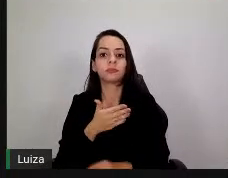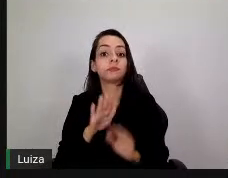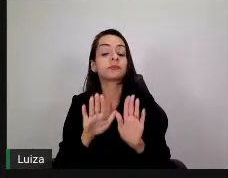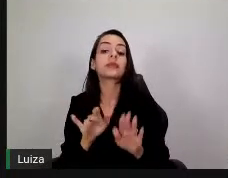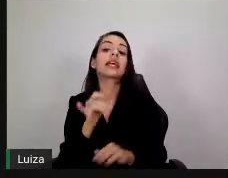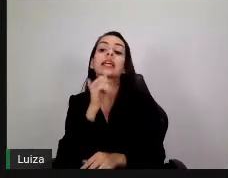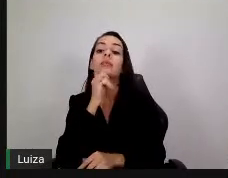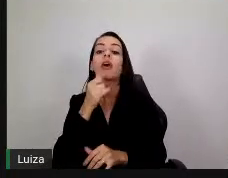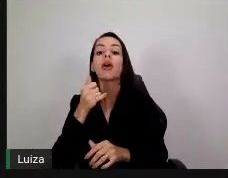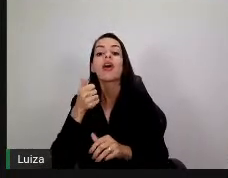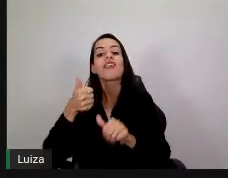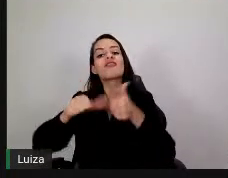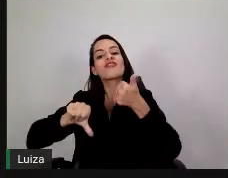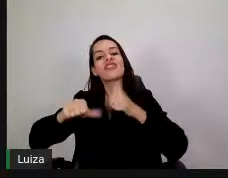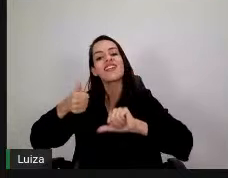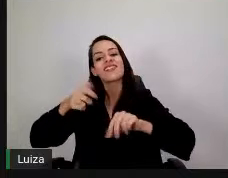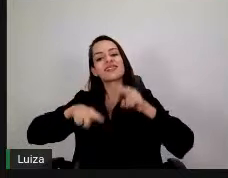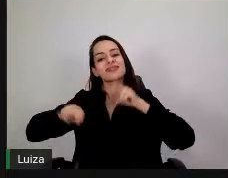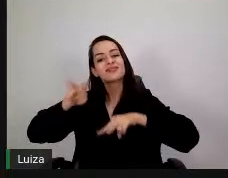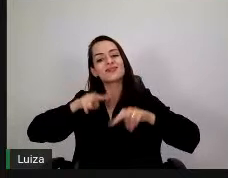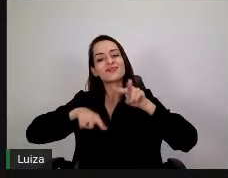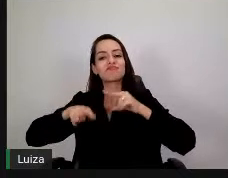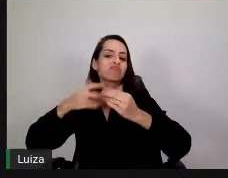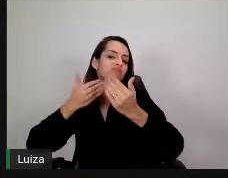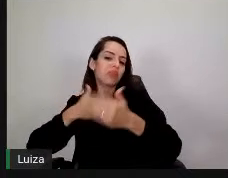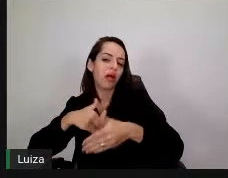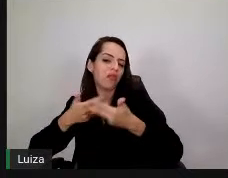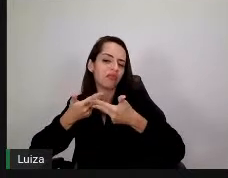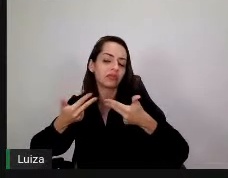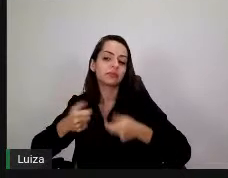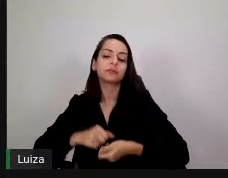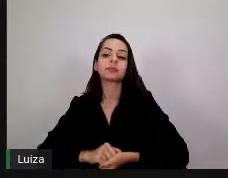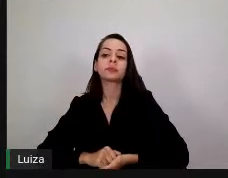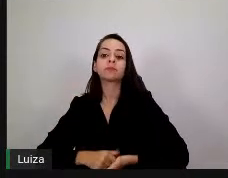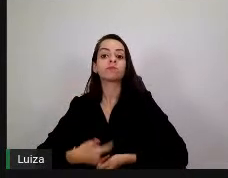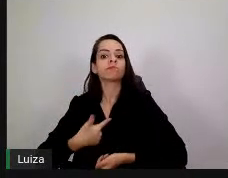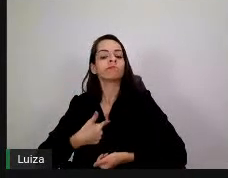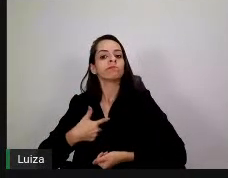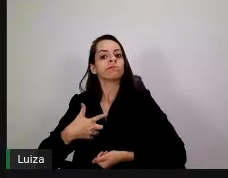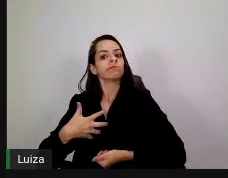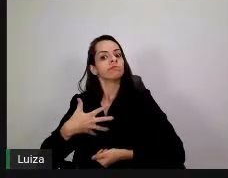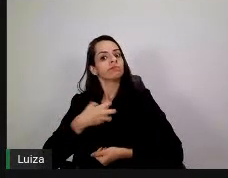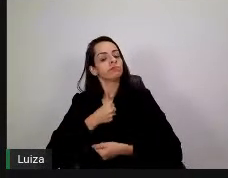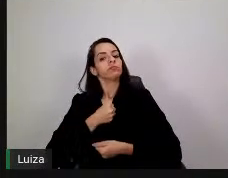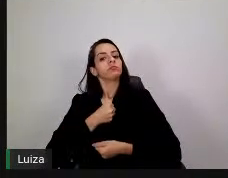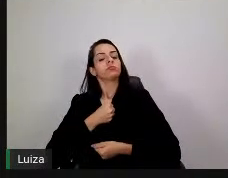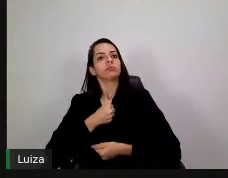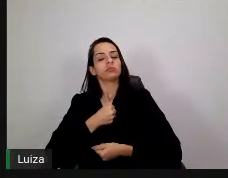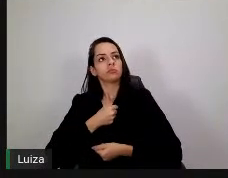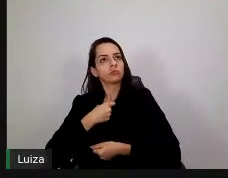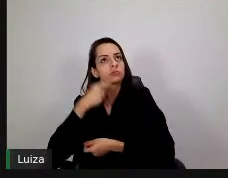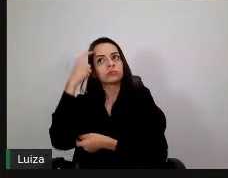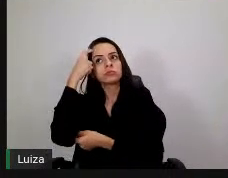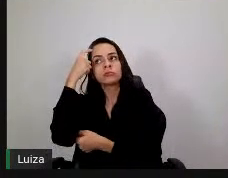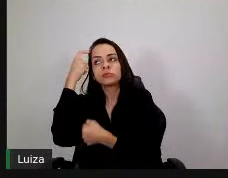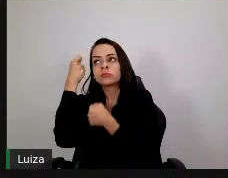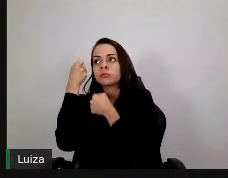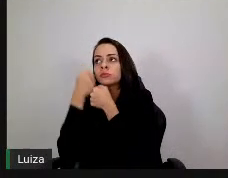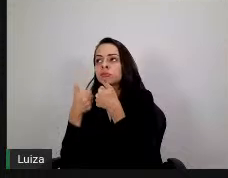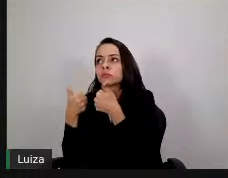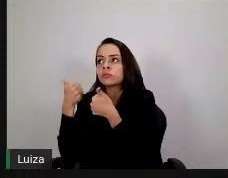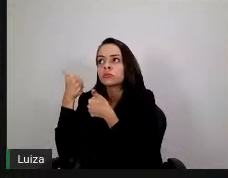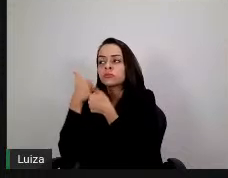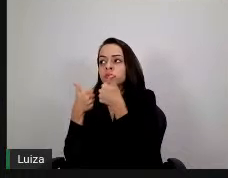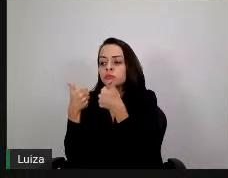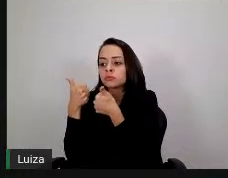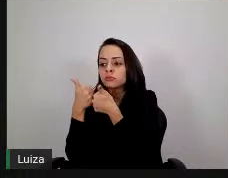reflexões que mais me provocou e me tirou o sono à noite, deixar, eu